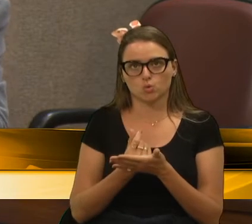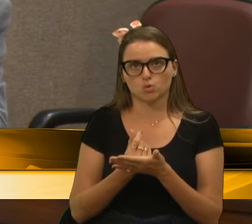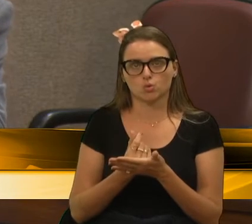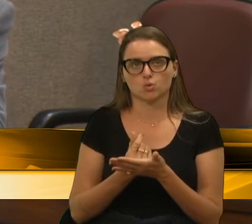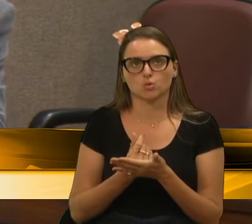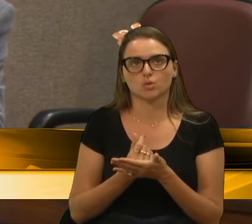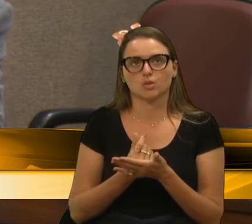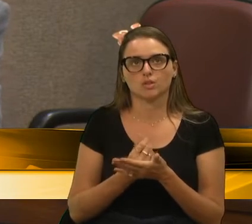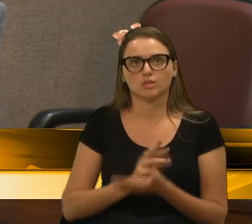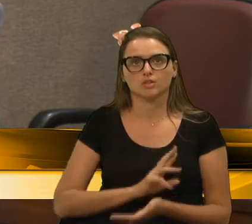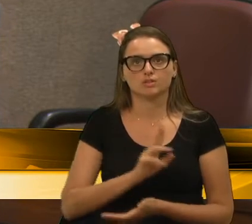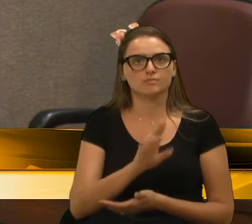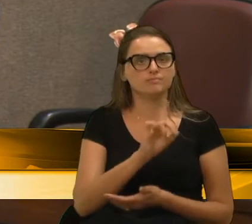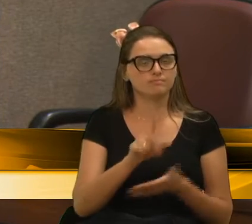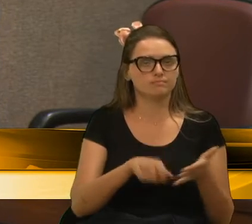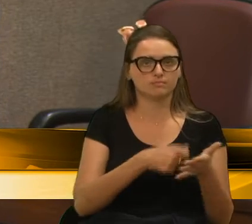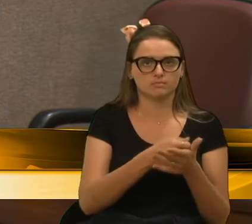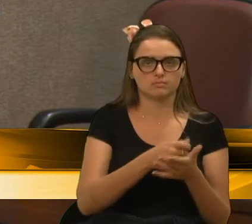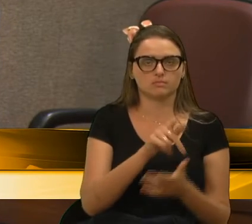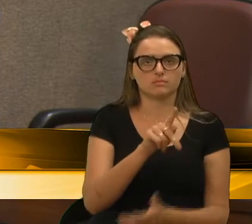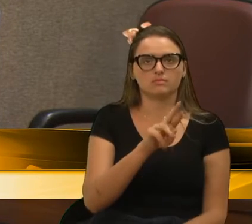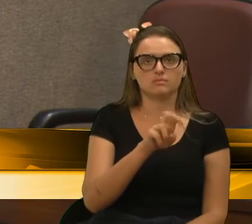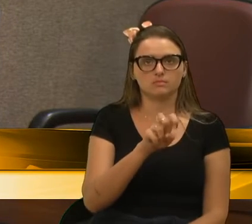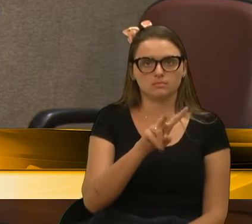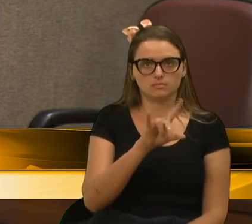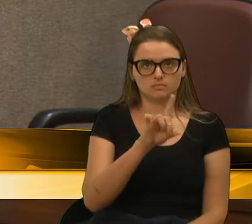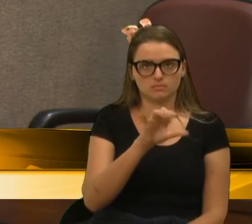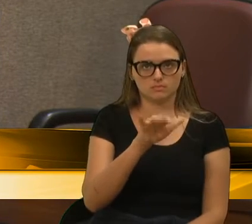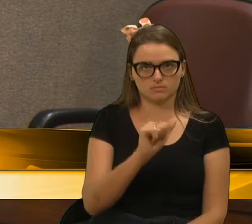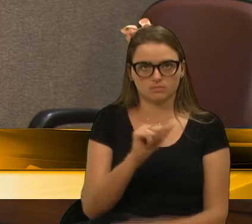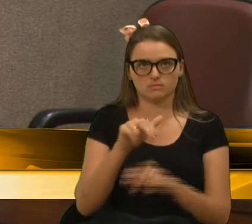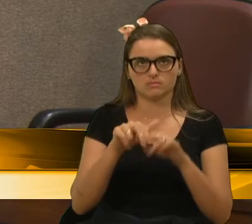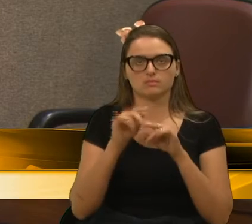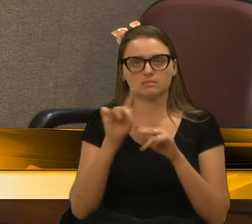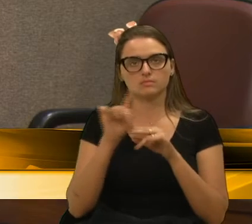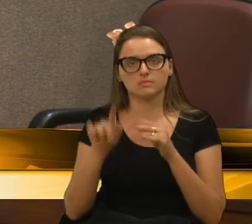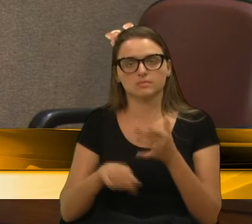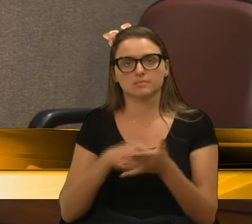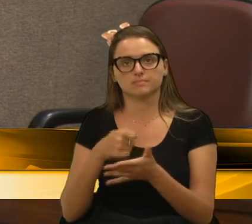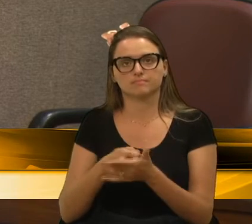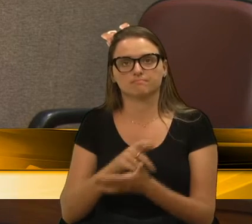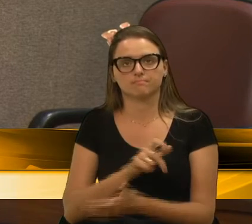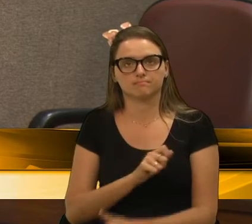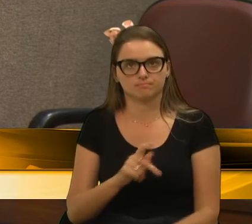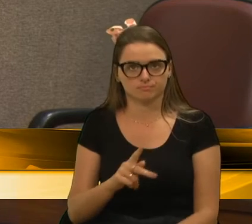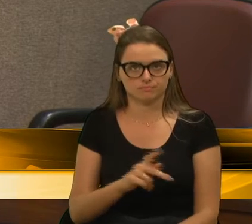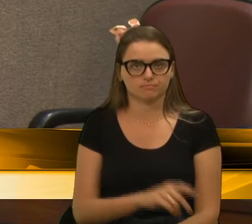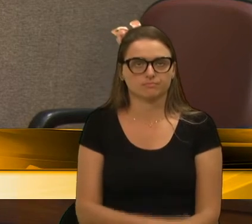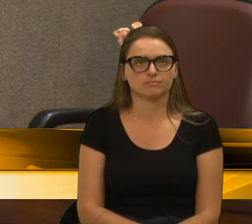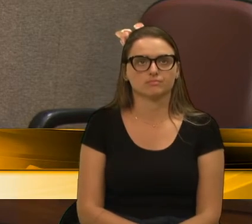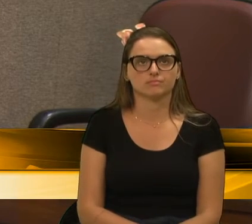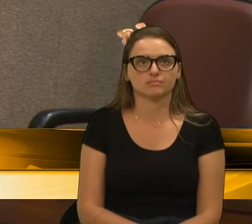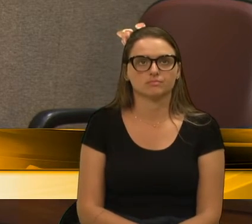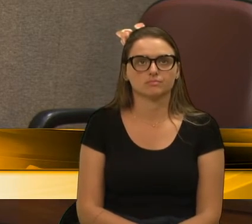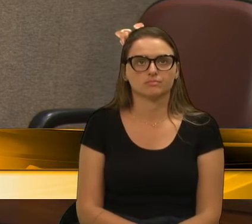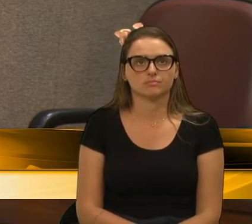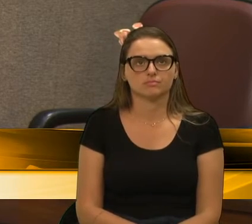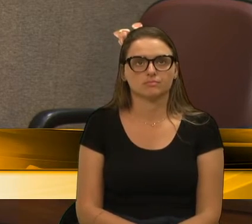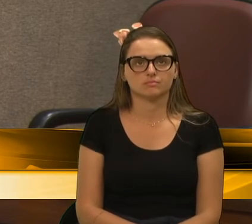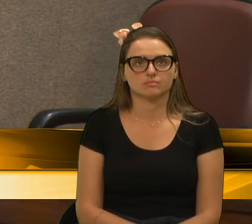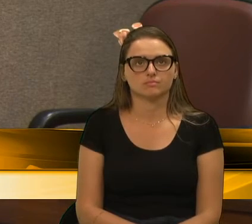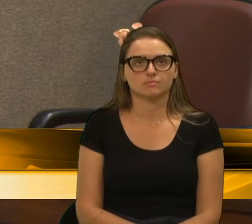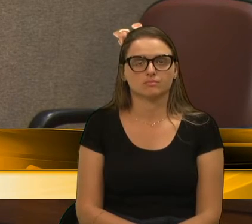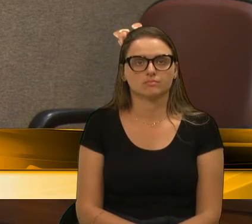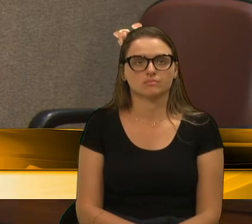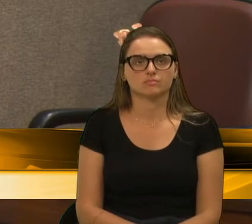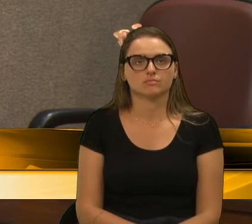não recolhe previdência e, portanto, não incorpora para fins de aposentadoria. E quanto